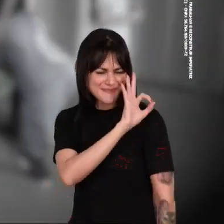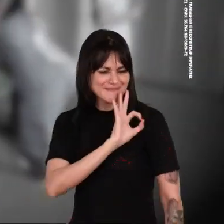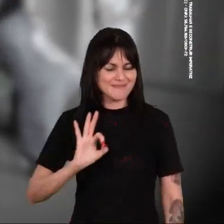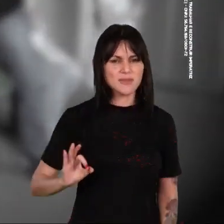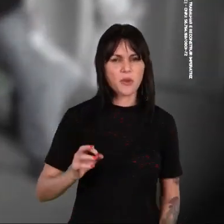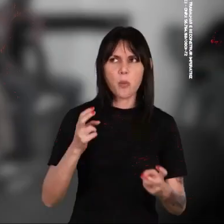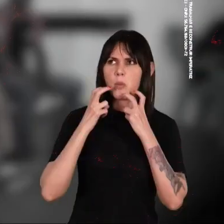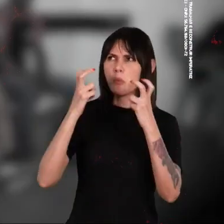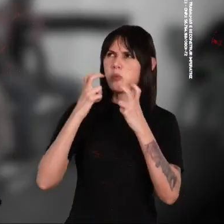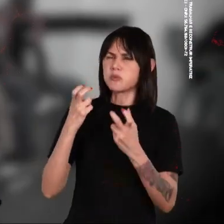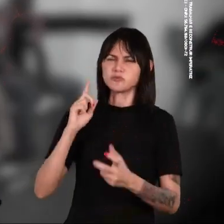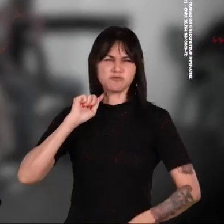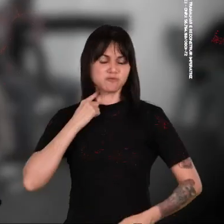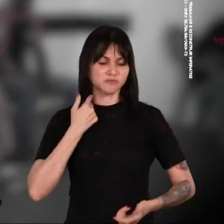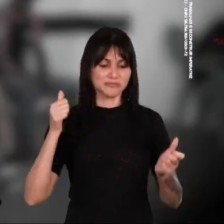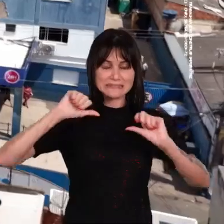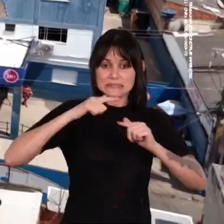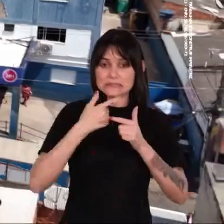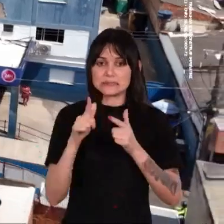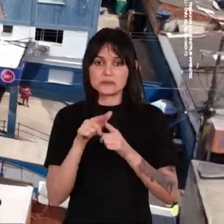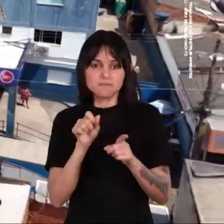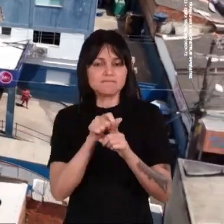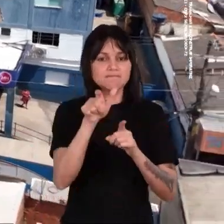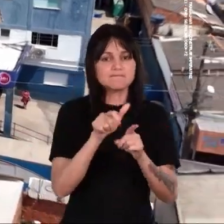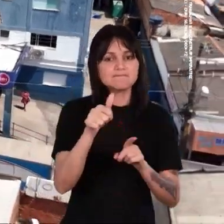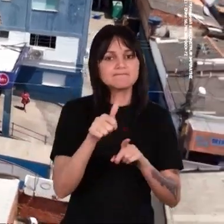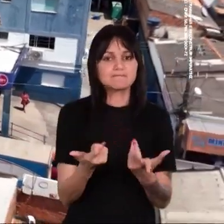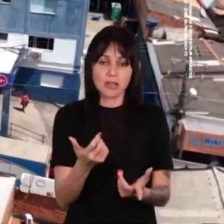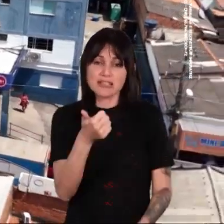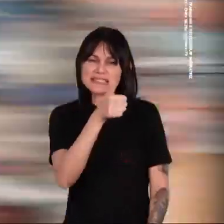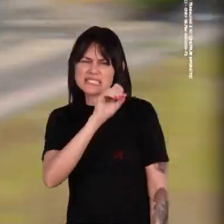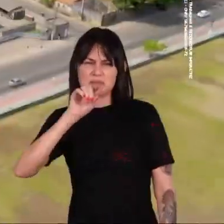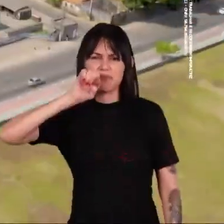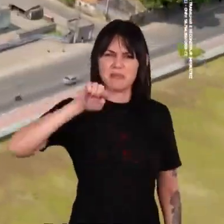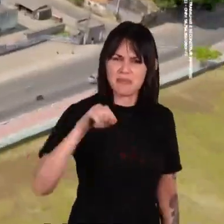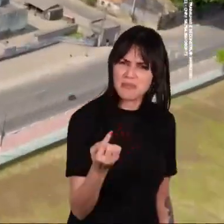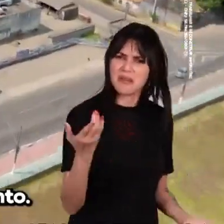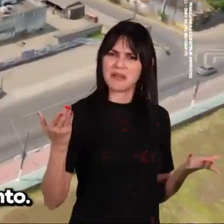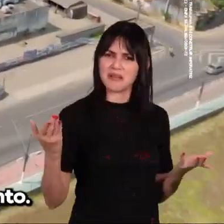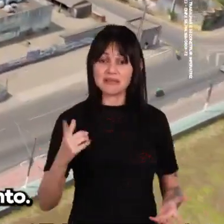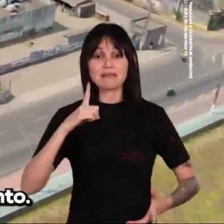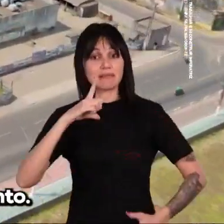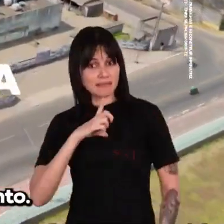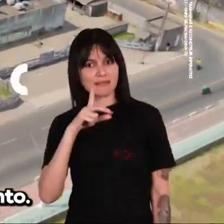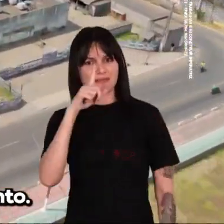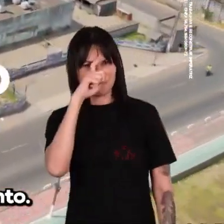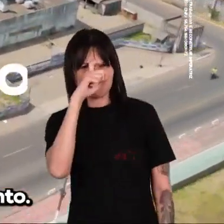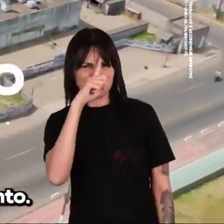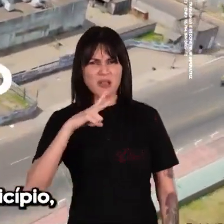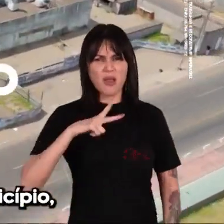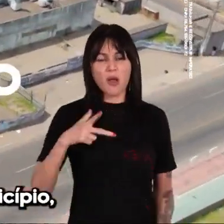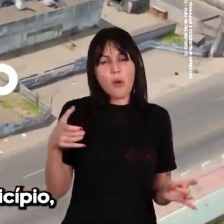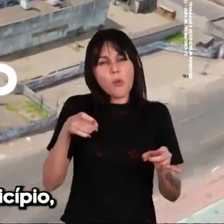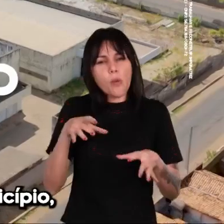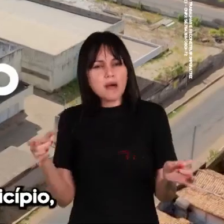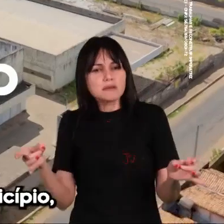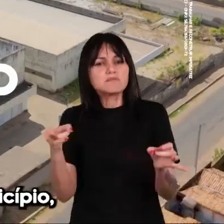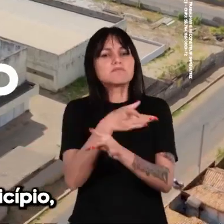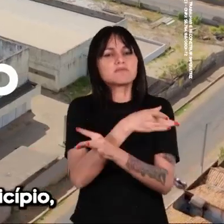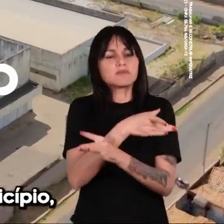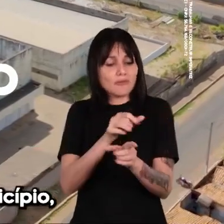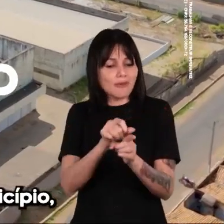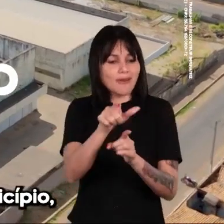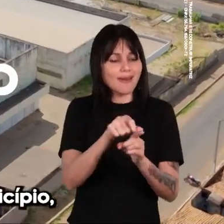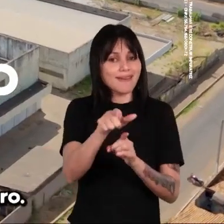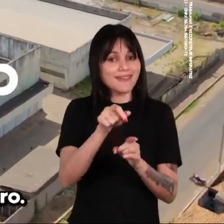socorrão é insalubre e o valor do aluguel é abusivo. 100 mil reais. Temos na cidade um hospital particular quase pronto. Vamos alugar o